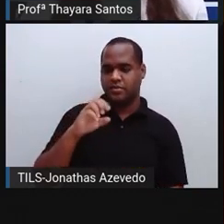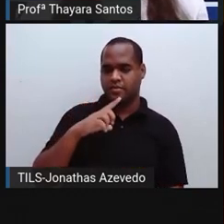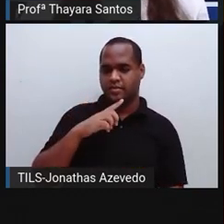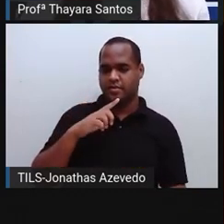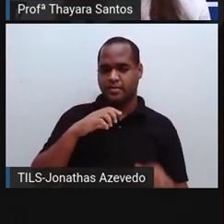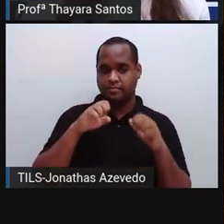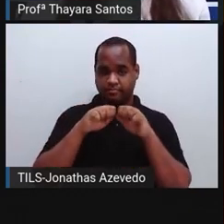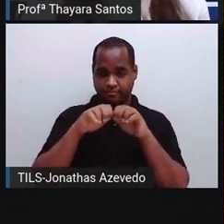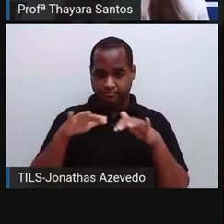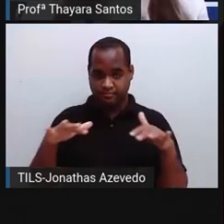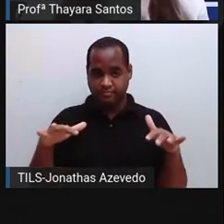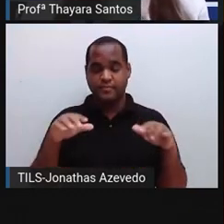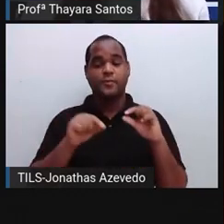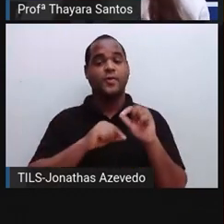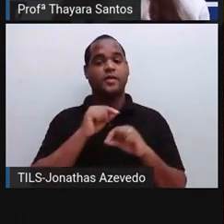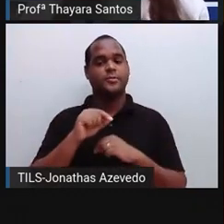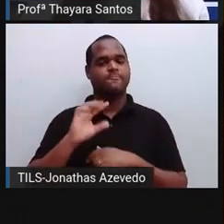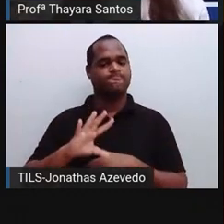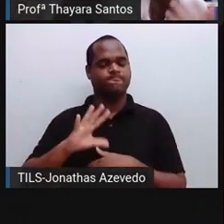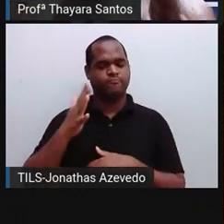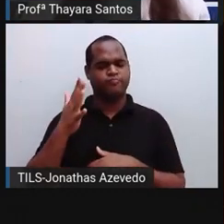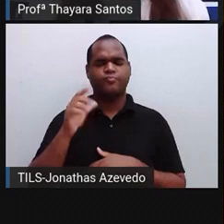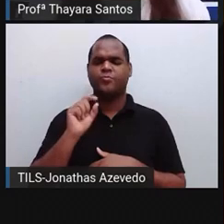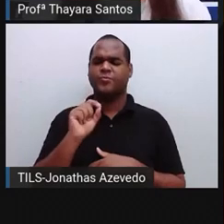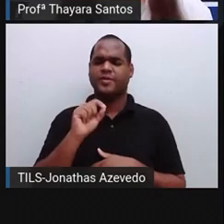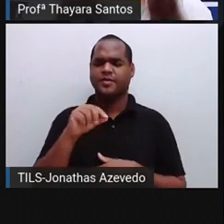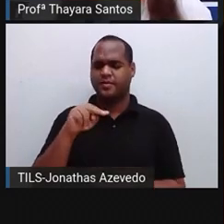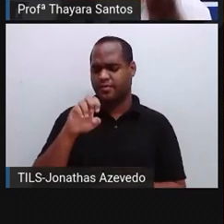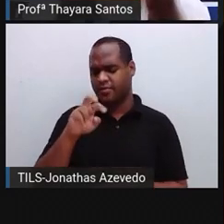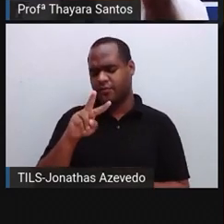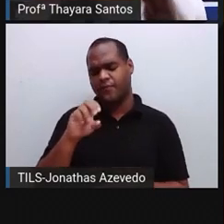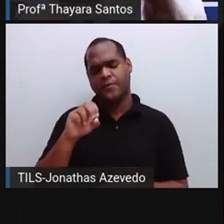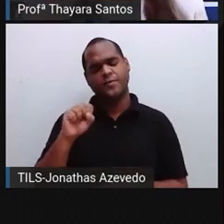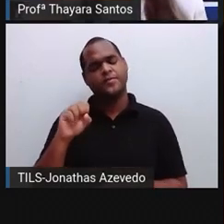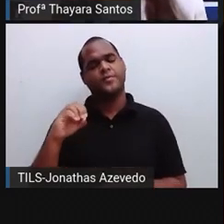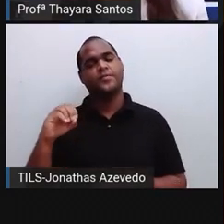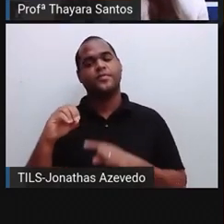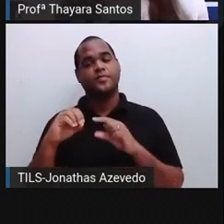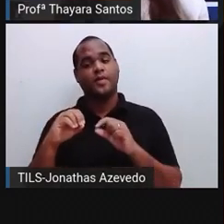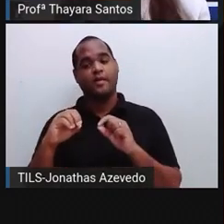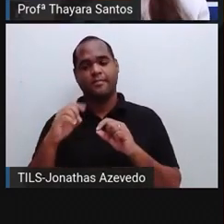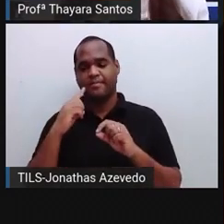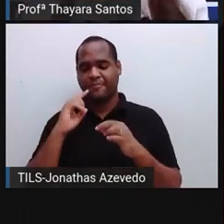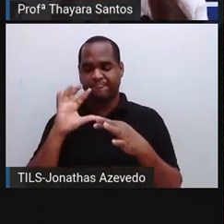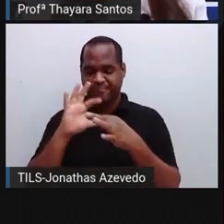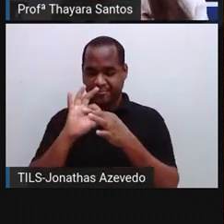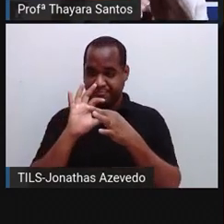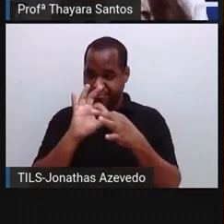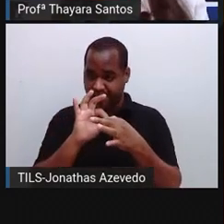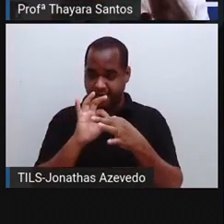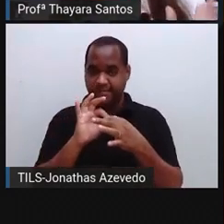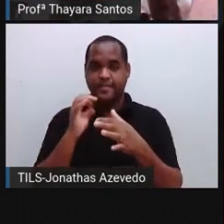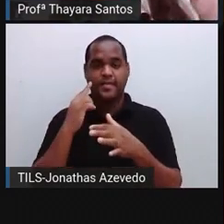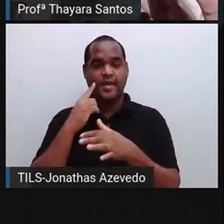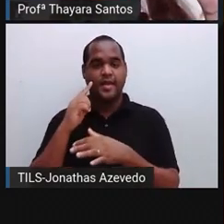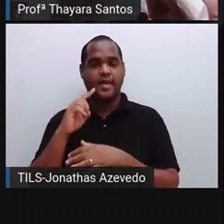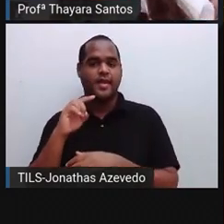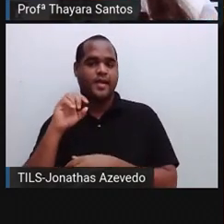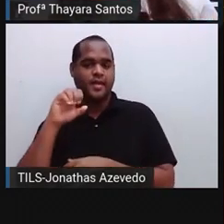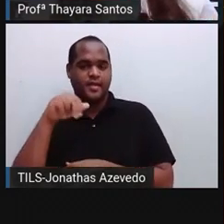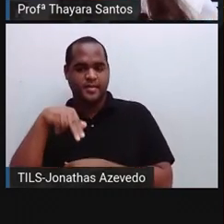transmissão do impulso nervoso. E o que é essa transmissão desse impulso nervoso? É a mensagem. O sistema nervoso, ele vai